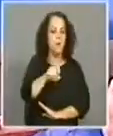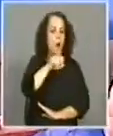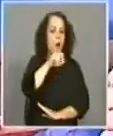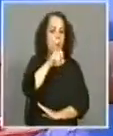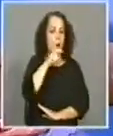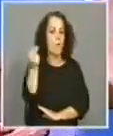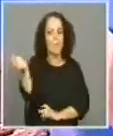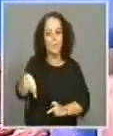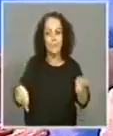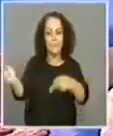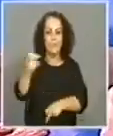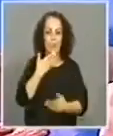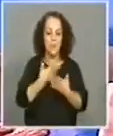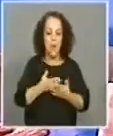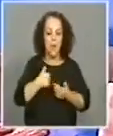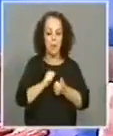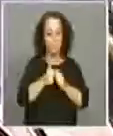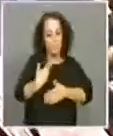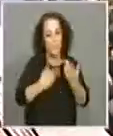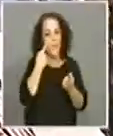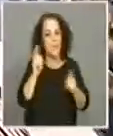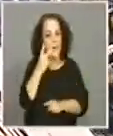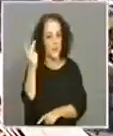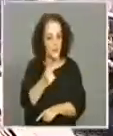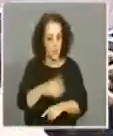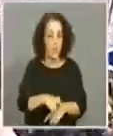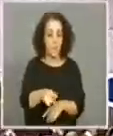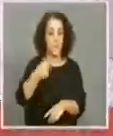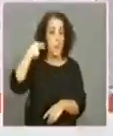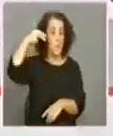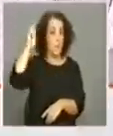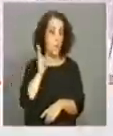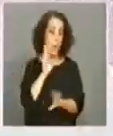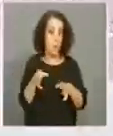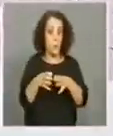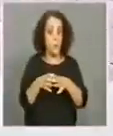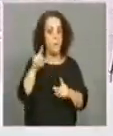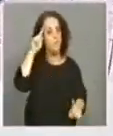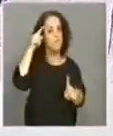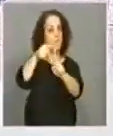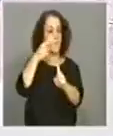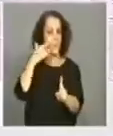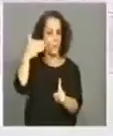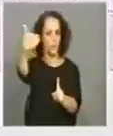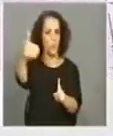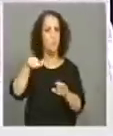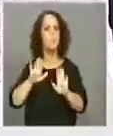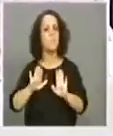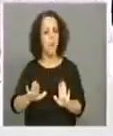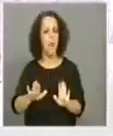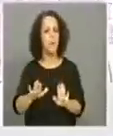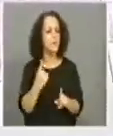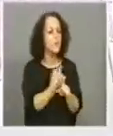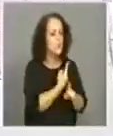essa oportunidade para refazer as suas vidas. Penafiel, é um conselho que está voltado para o futuro mas que não deixa de se preocupar com as necessidades mais